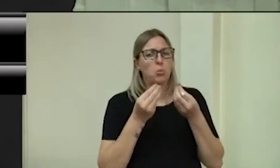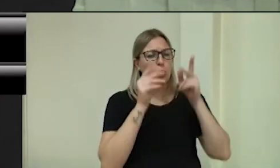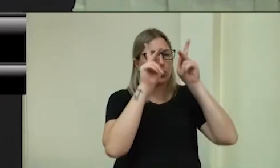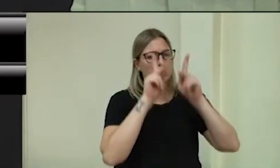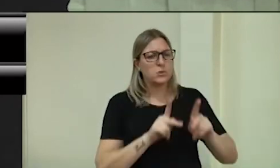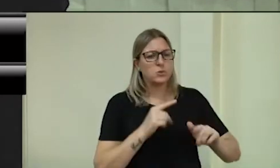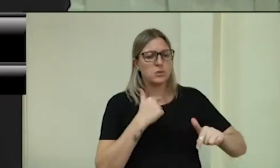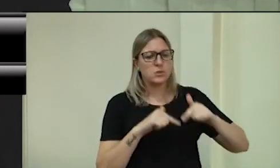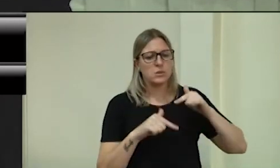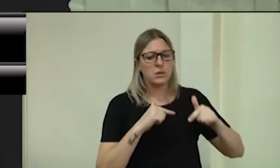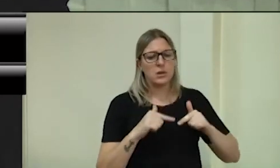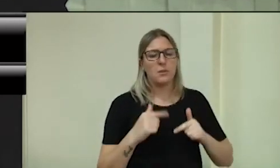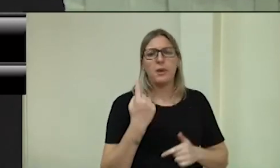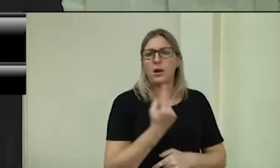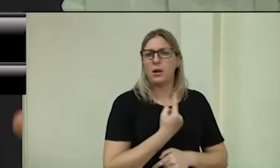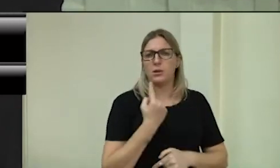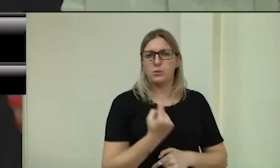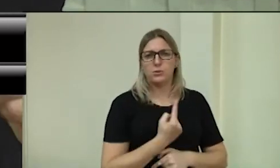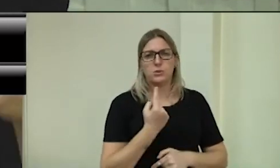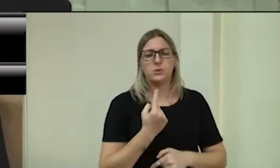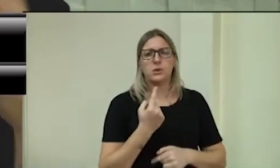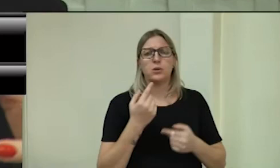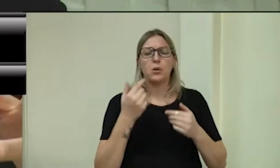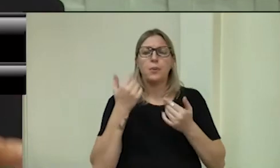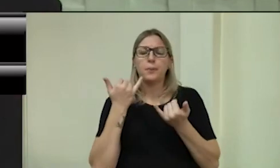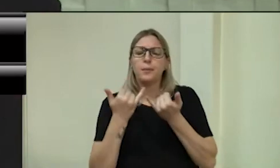na Cleto. Hoje tem muito, manicure,